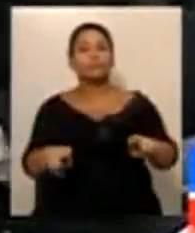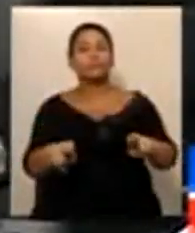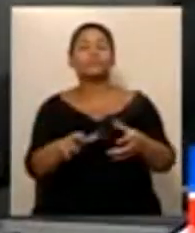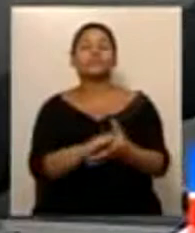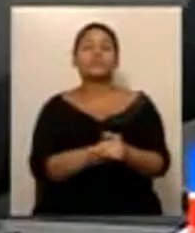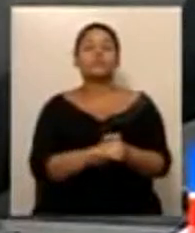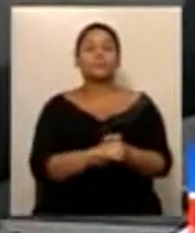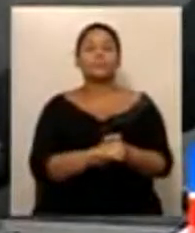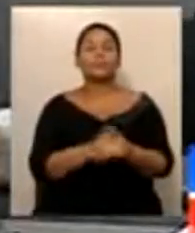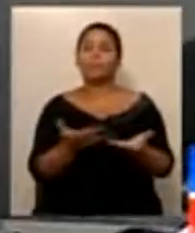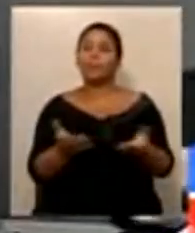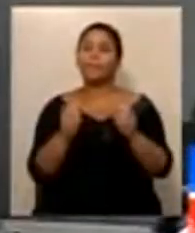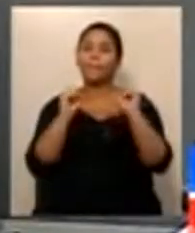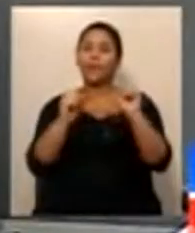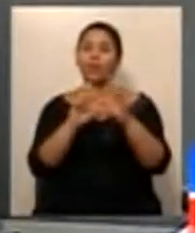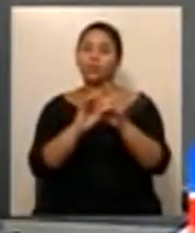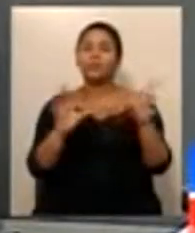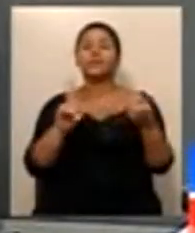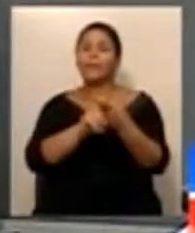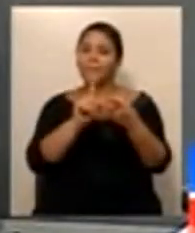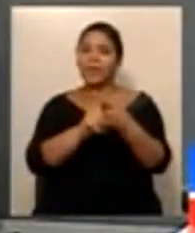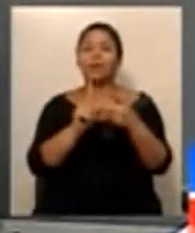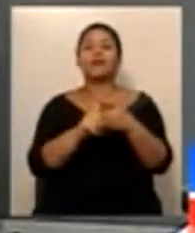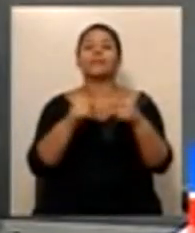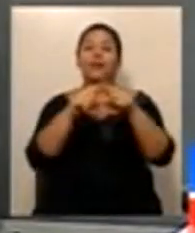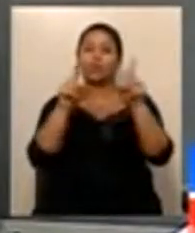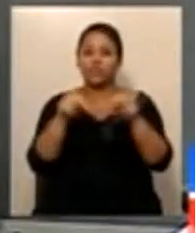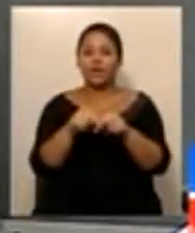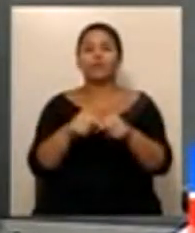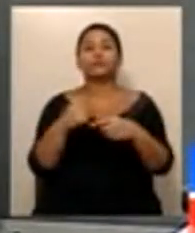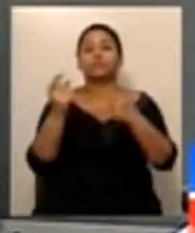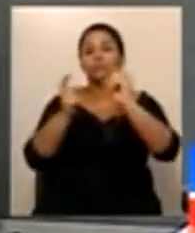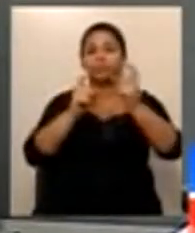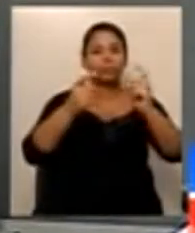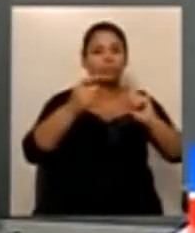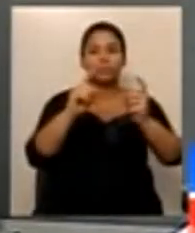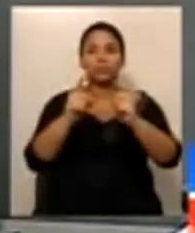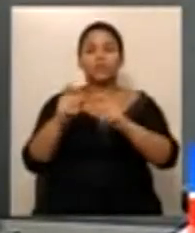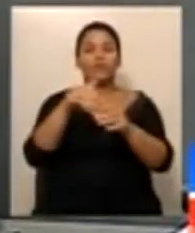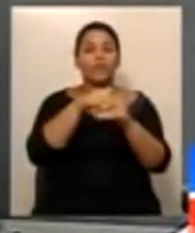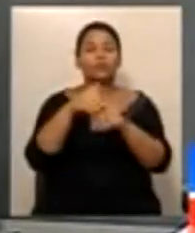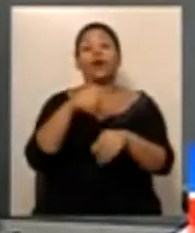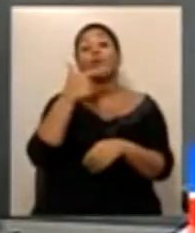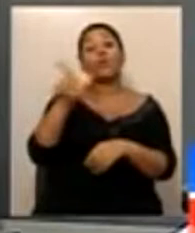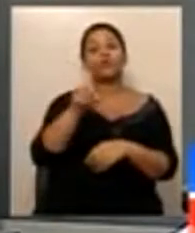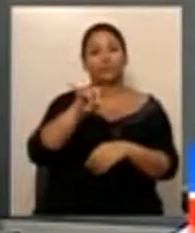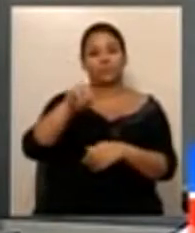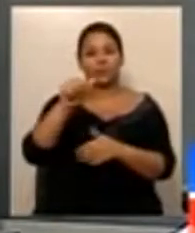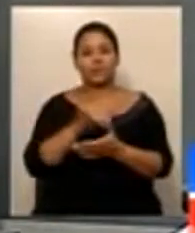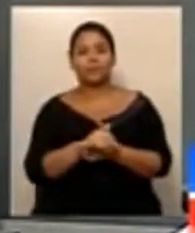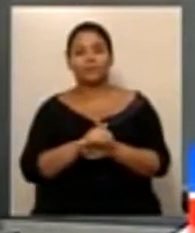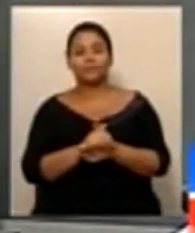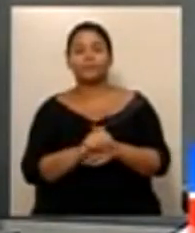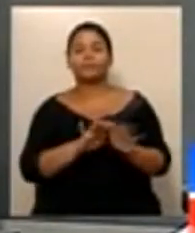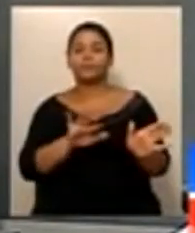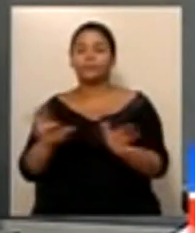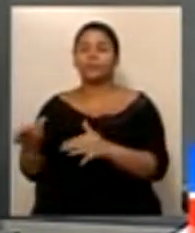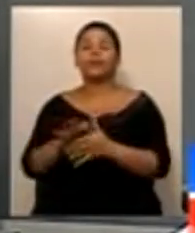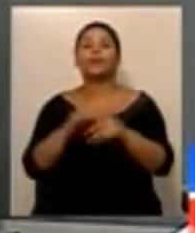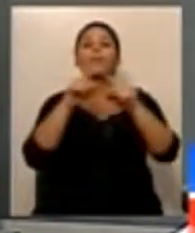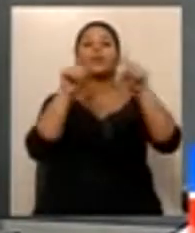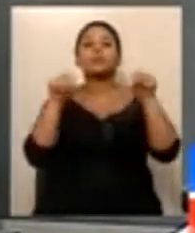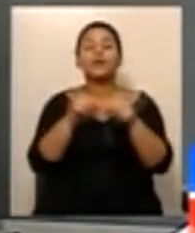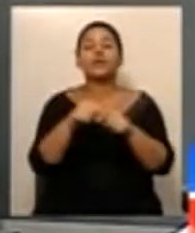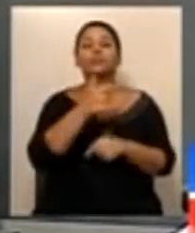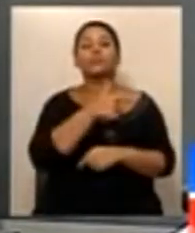Acolho o requerimento verbal de V. Exª e também adianta a matéria. Processo número 729, barra 2013. Discussão e